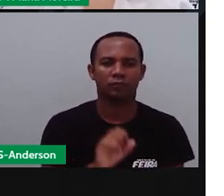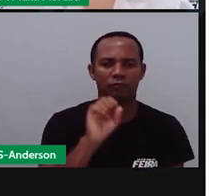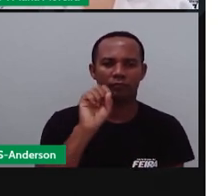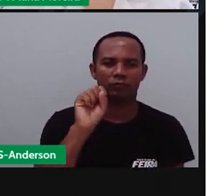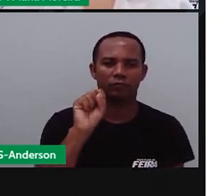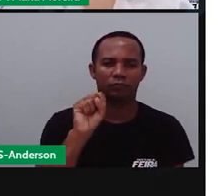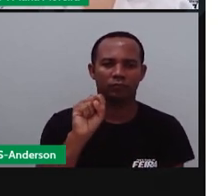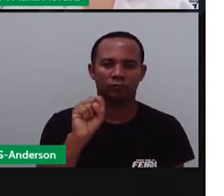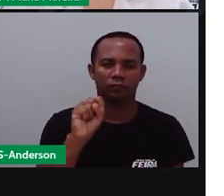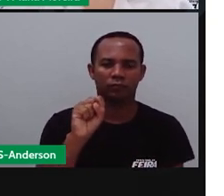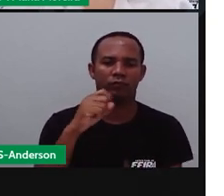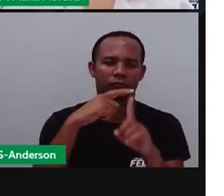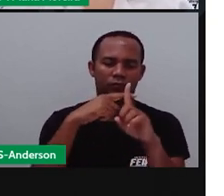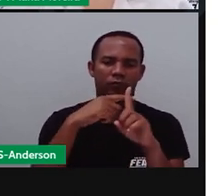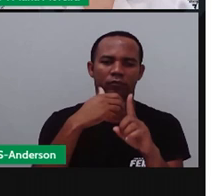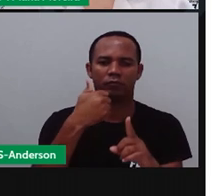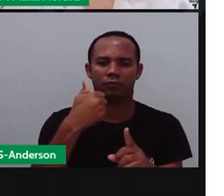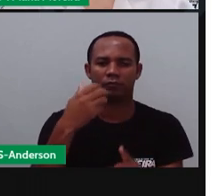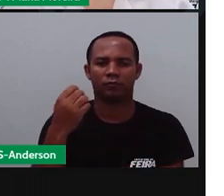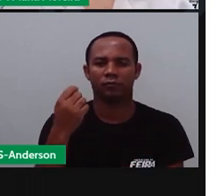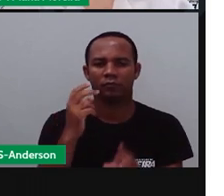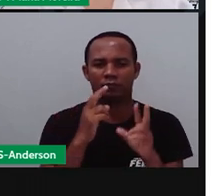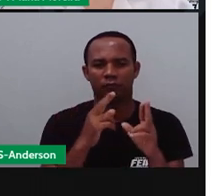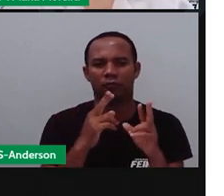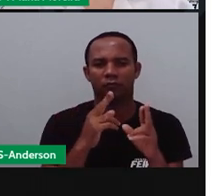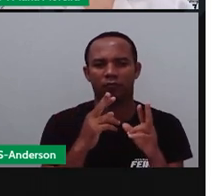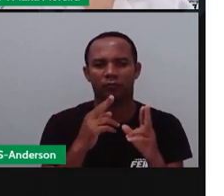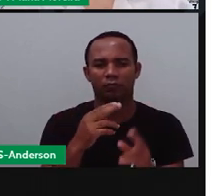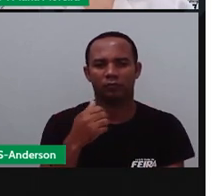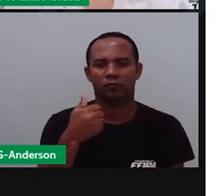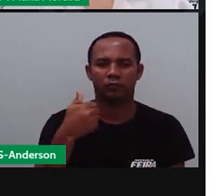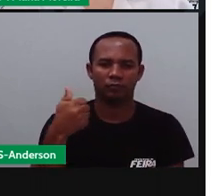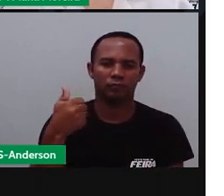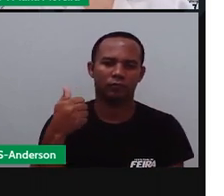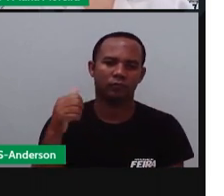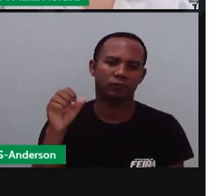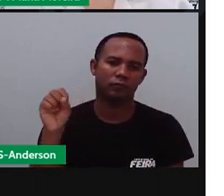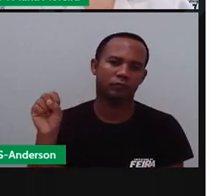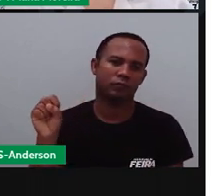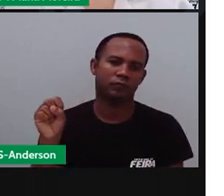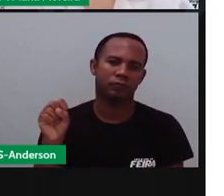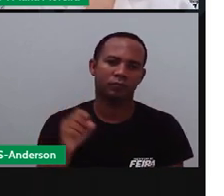mais dez, é igual ao quê? Ó, oito, dez, será igual a